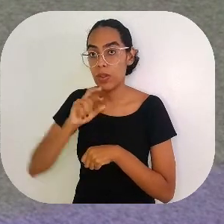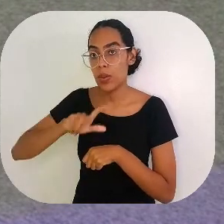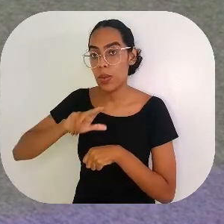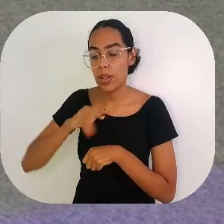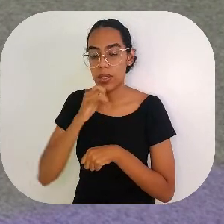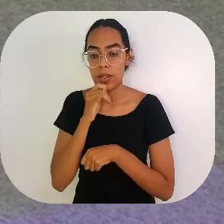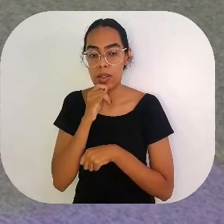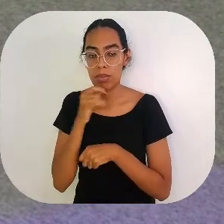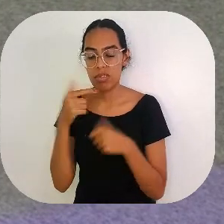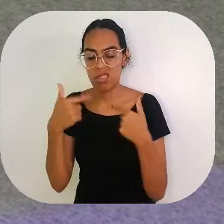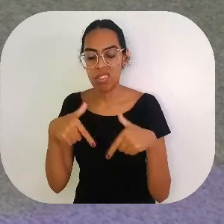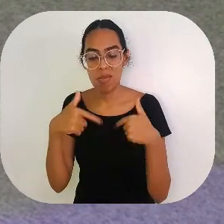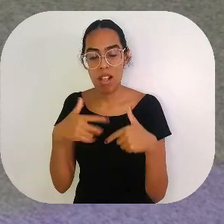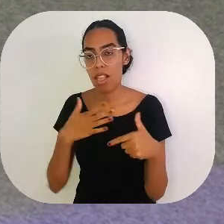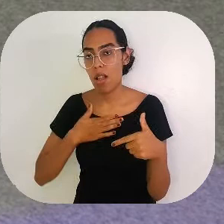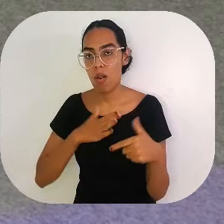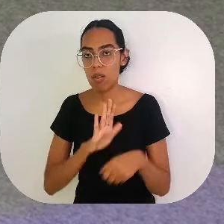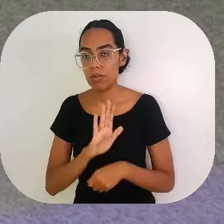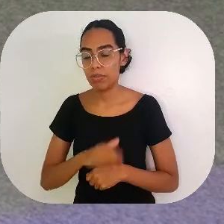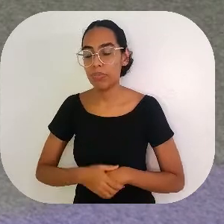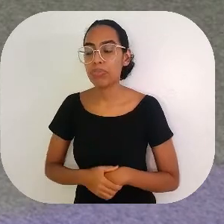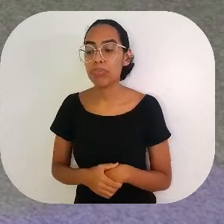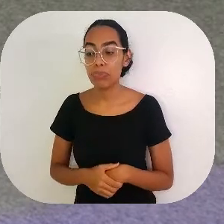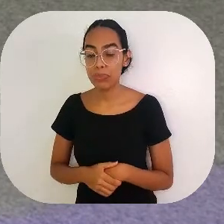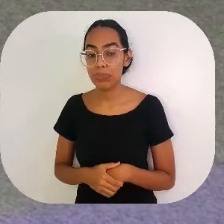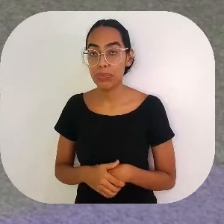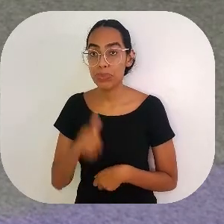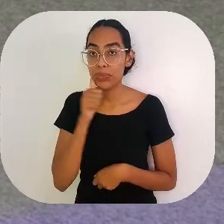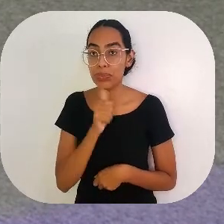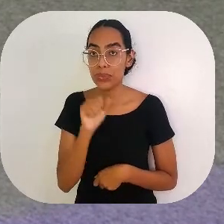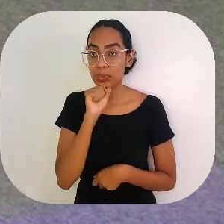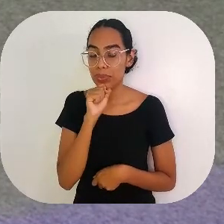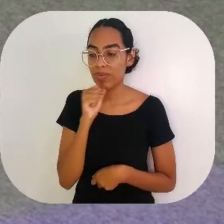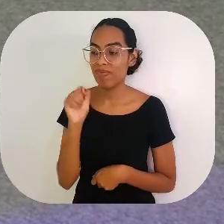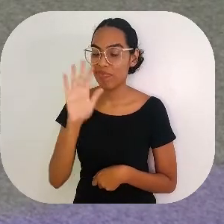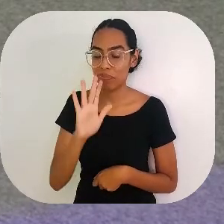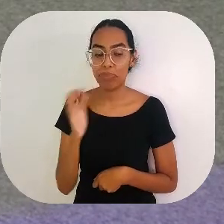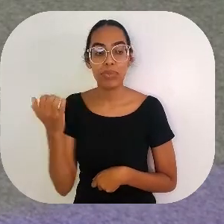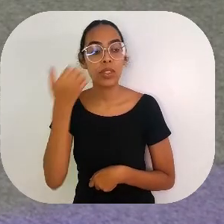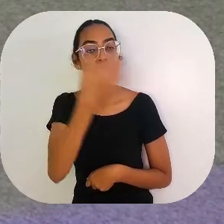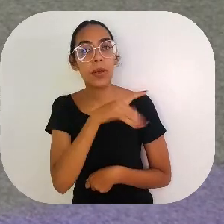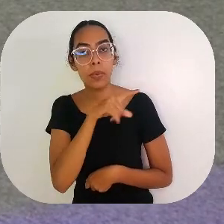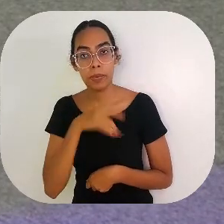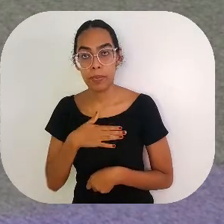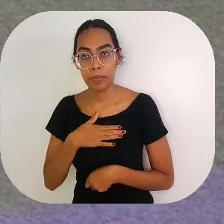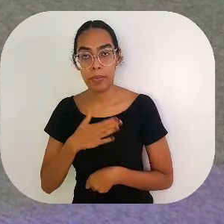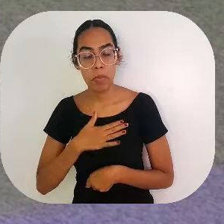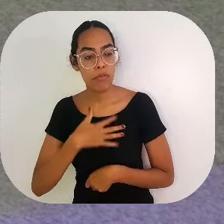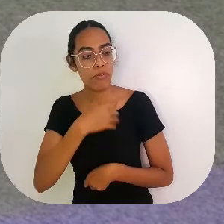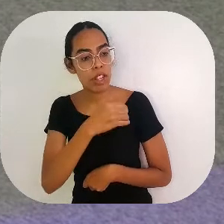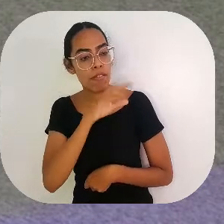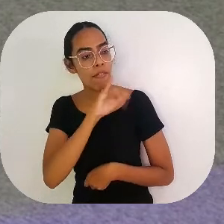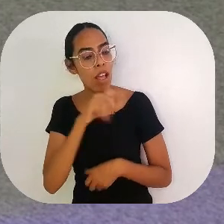Não. A mãe dele vivia dizendo, meu filho, vá arranjar um emprego. Meu filho,